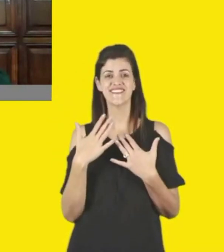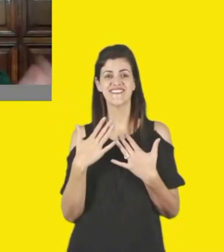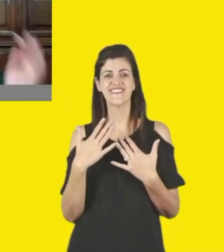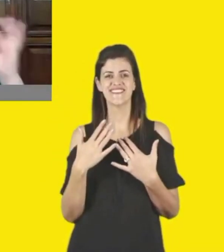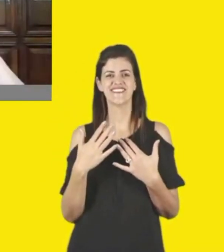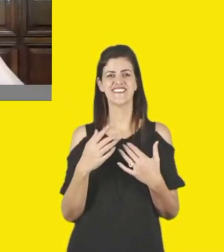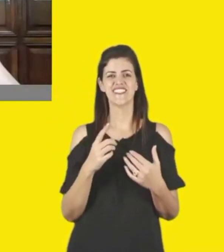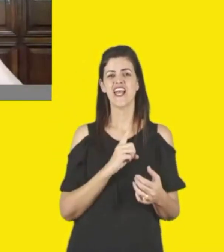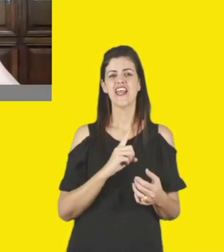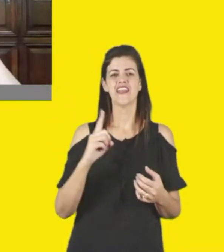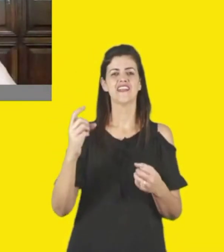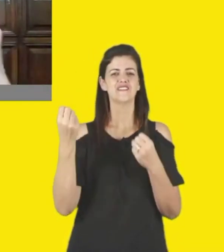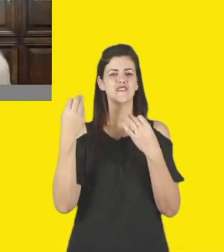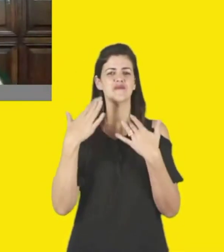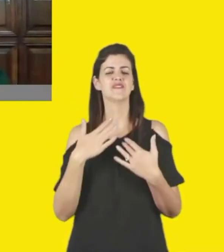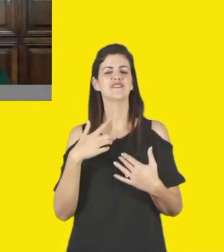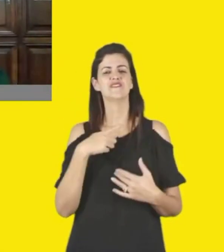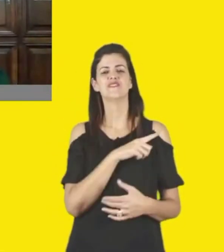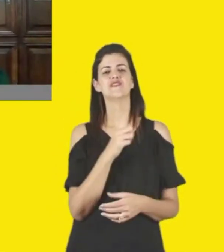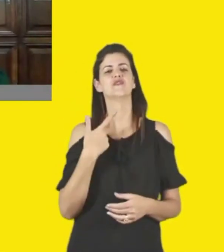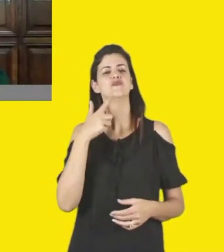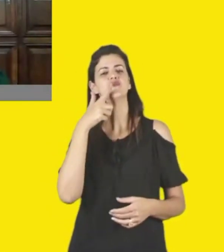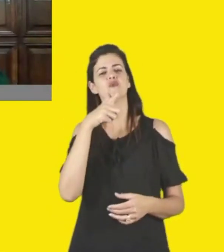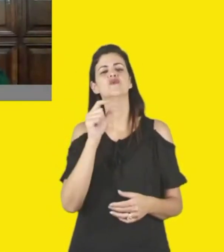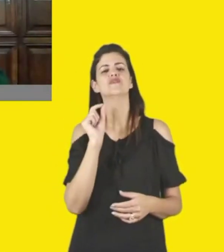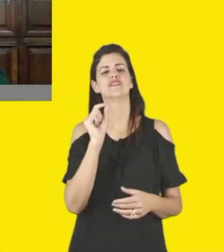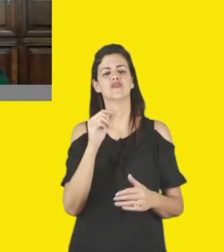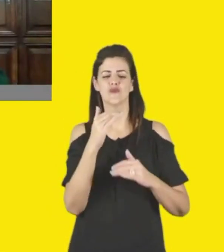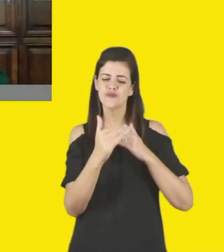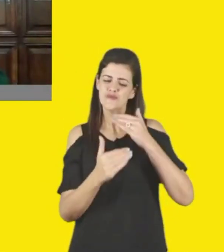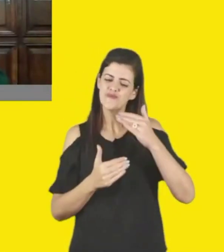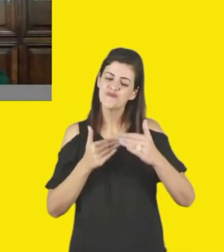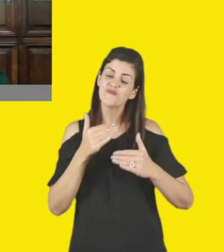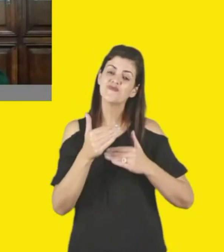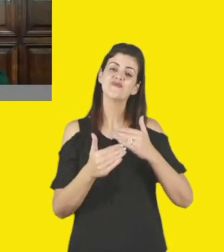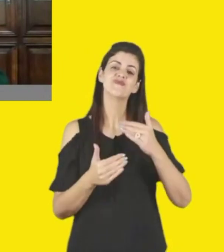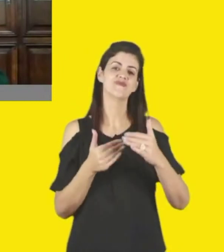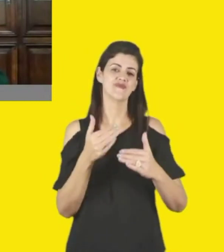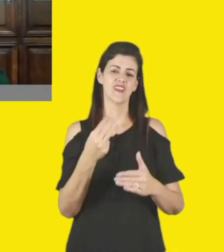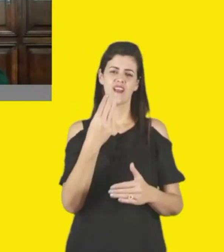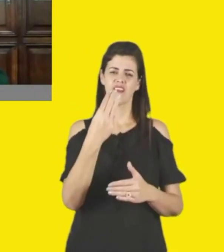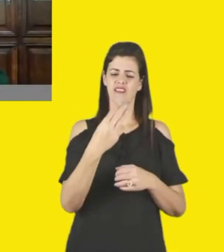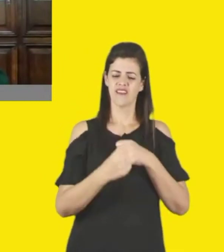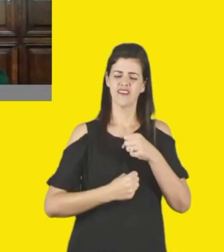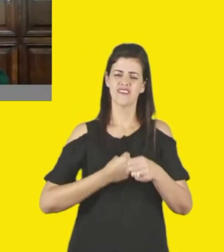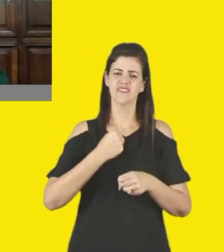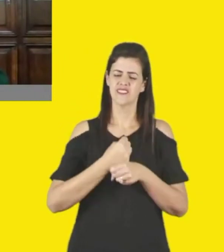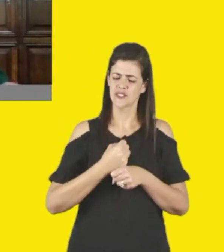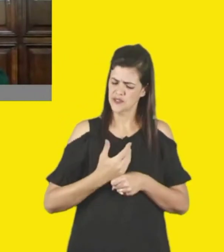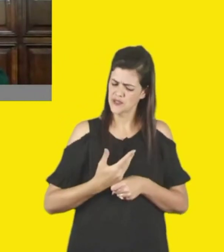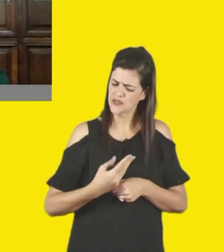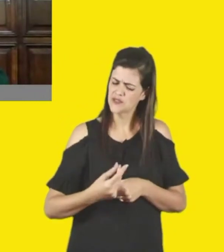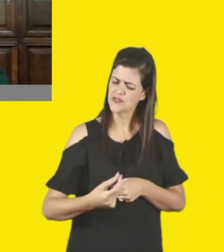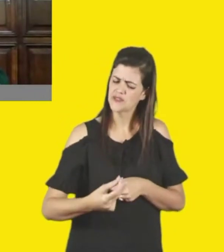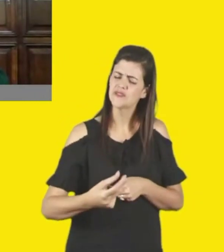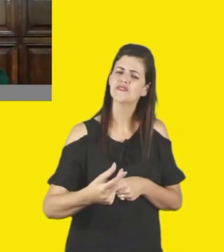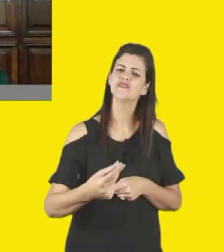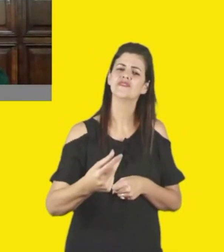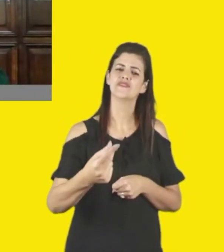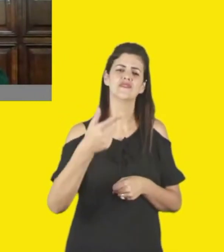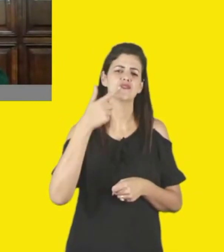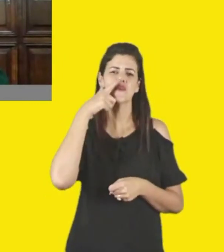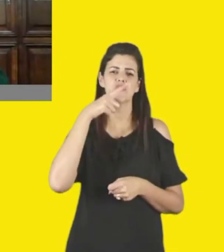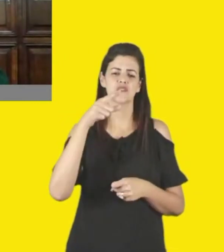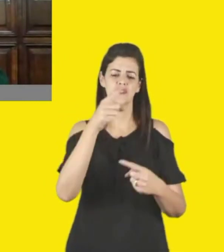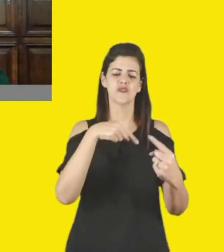e 3 meses, a gente passa o tempo passar muito rápido, né, 3 anos e 3 meses aí que a gente tem pela frente, quem sabe, a meta